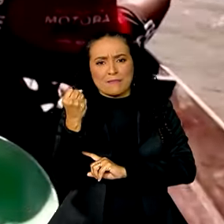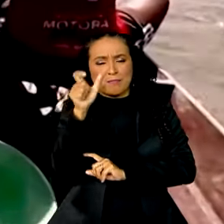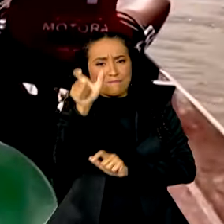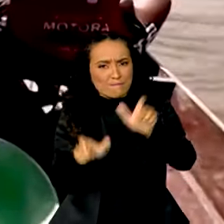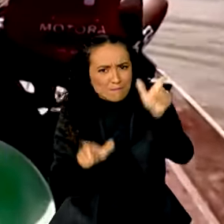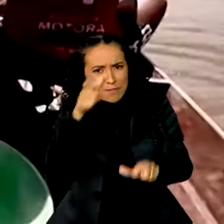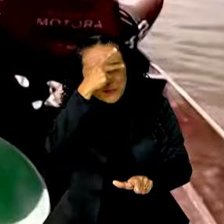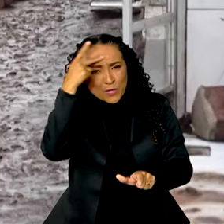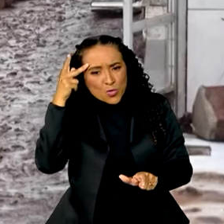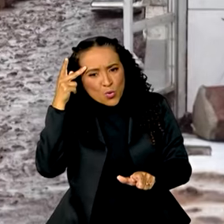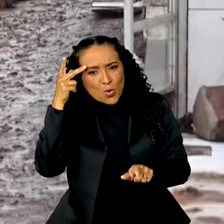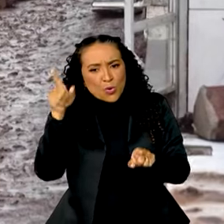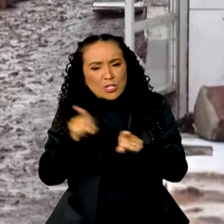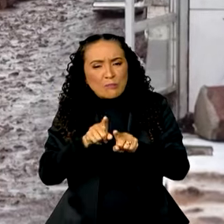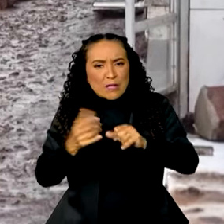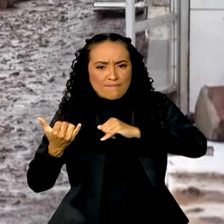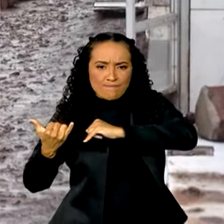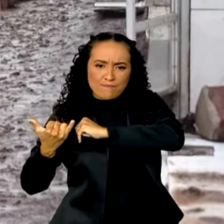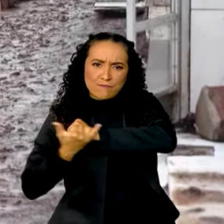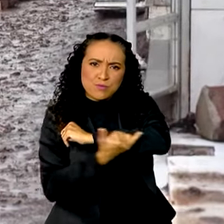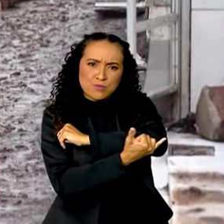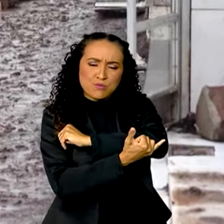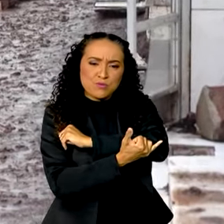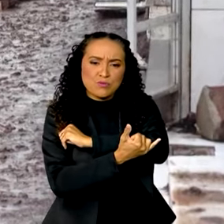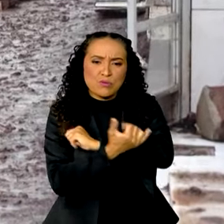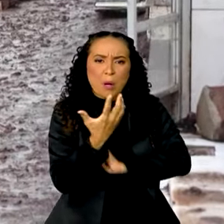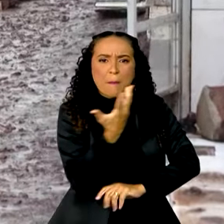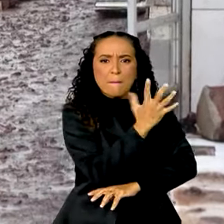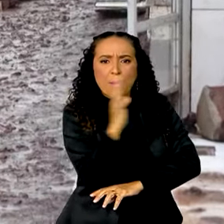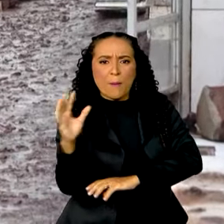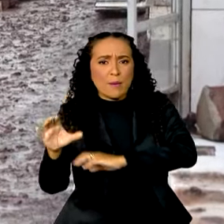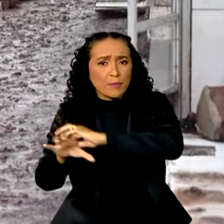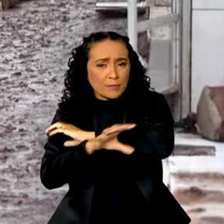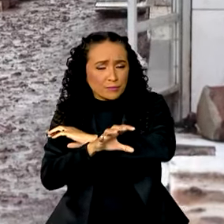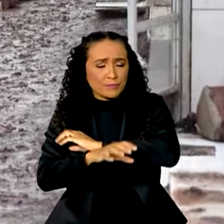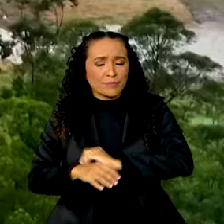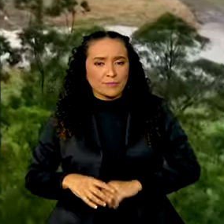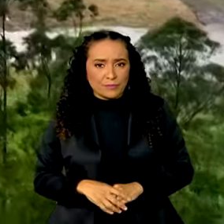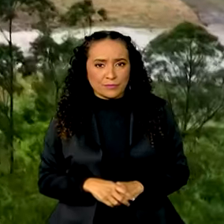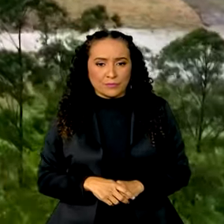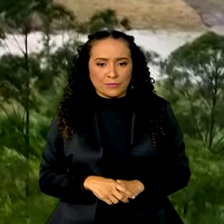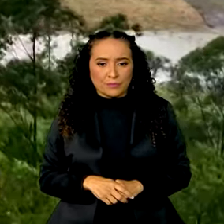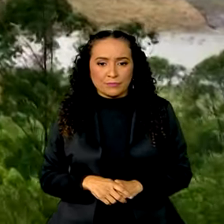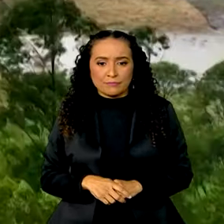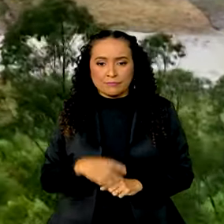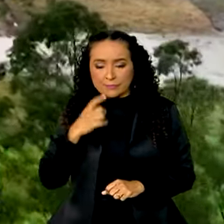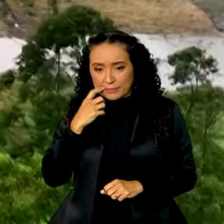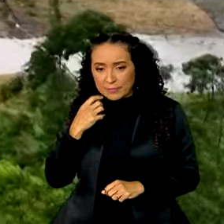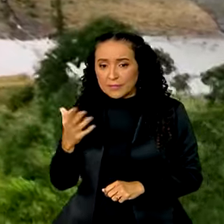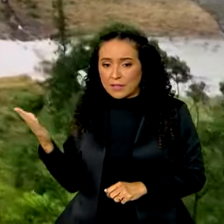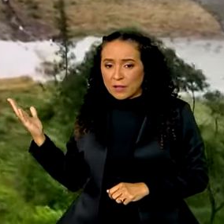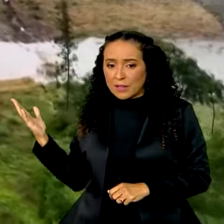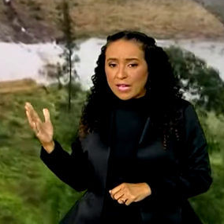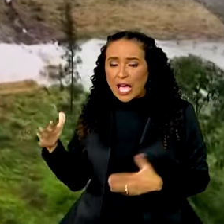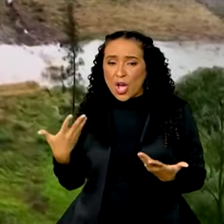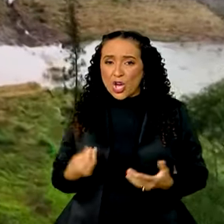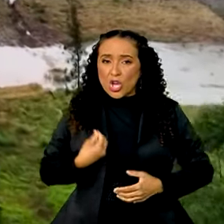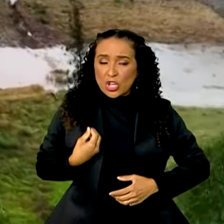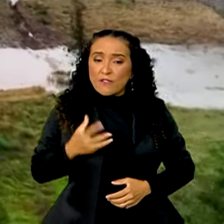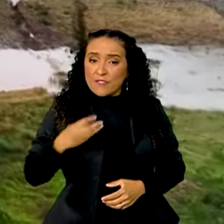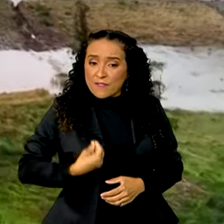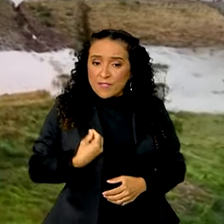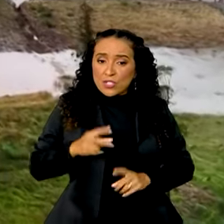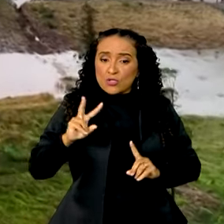pessoas, pras infraestruturas, para o meio ambiente. Agora nós já estamos vivendo sobre os